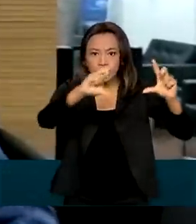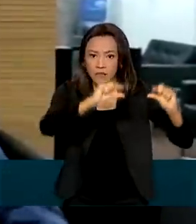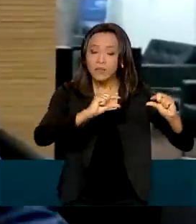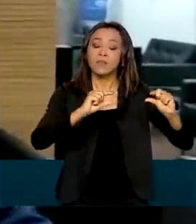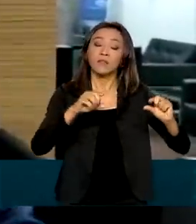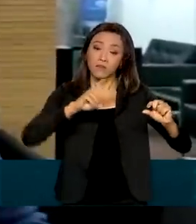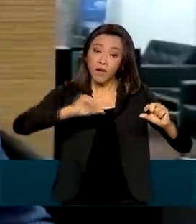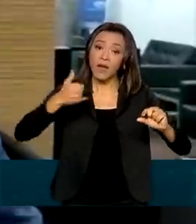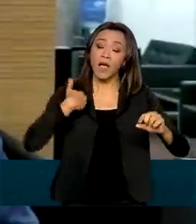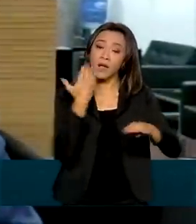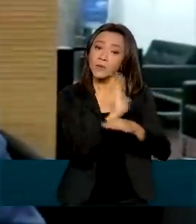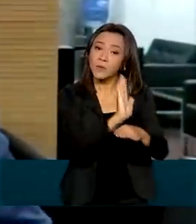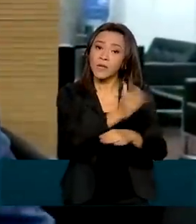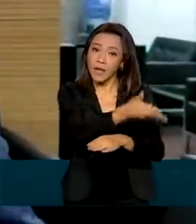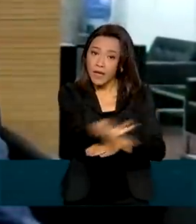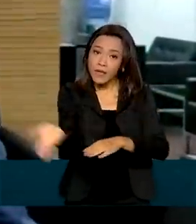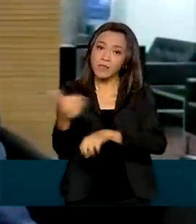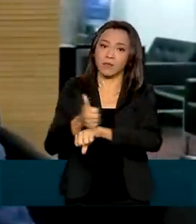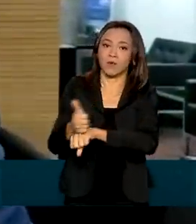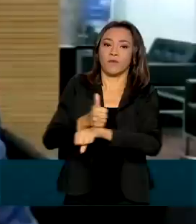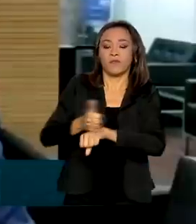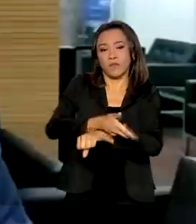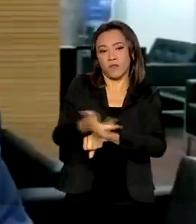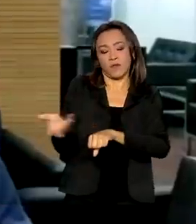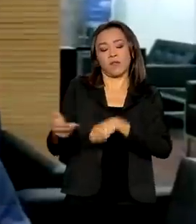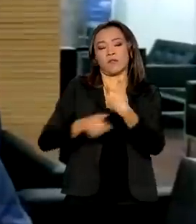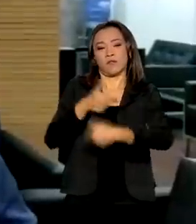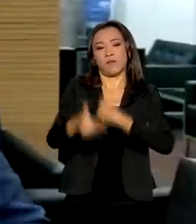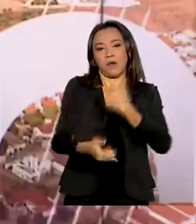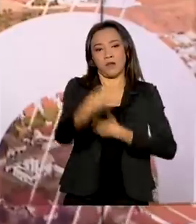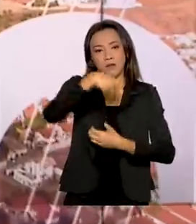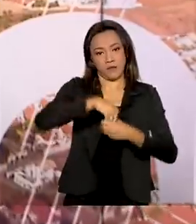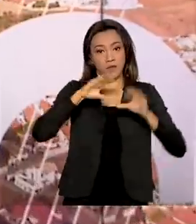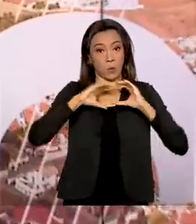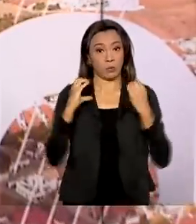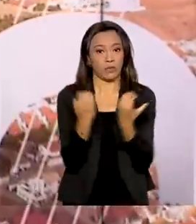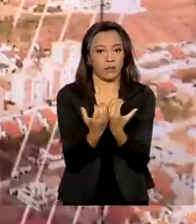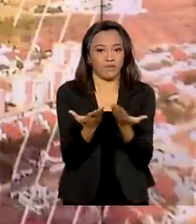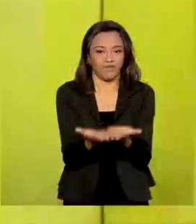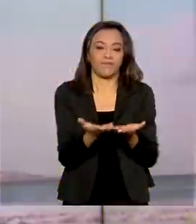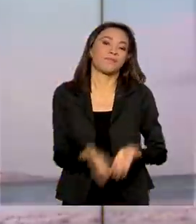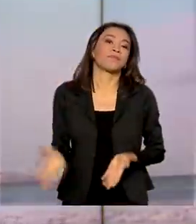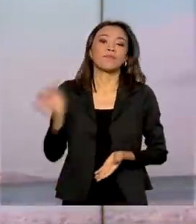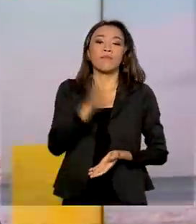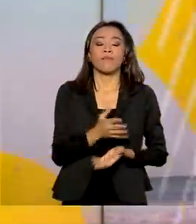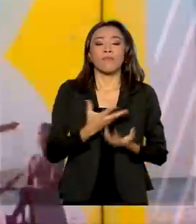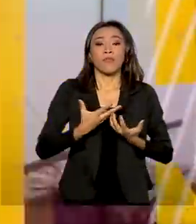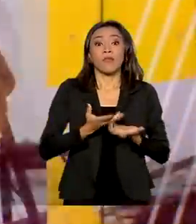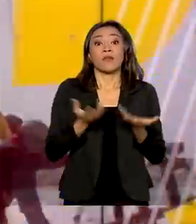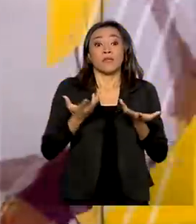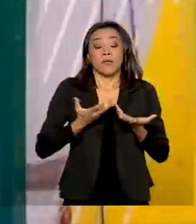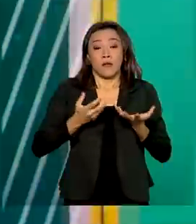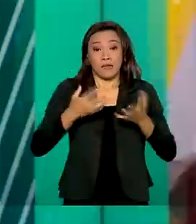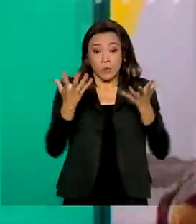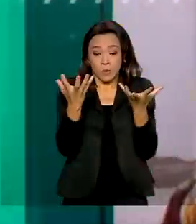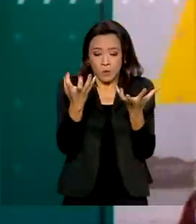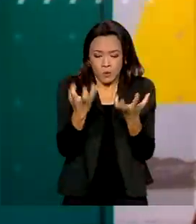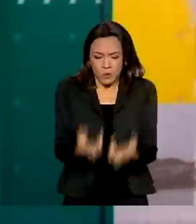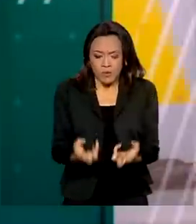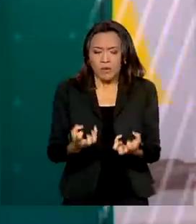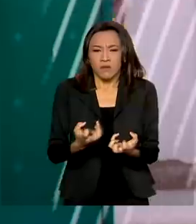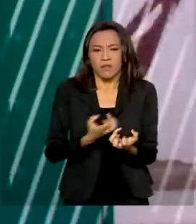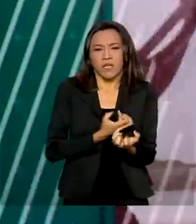também os profissionais que trabalham nessas entidades. Seca no Pantanal. Para enfrentar a estiagem,